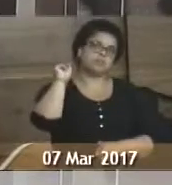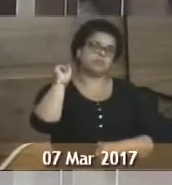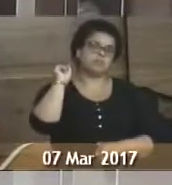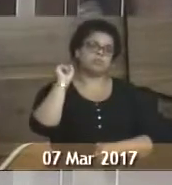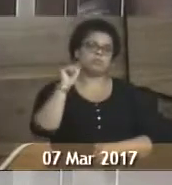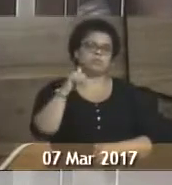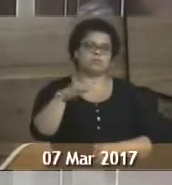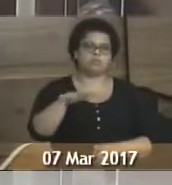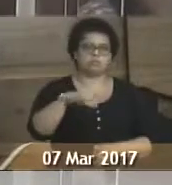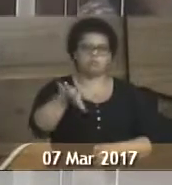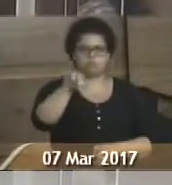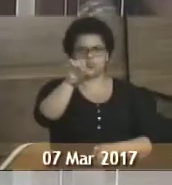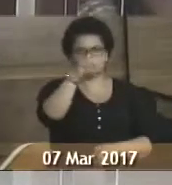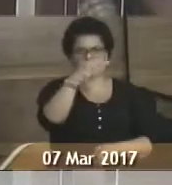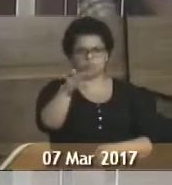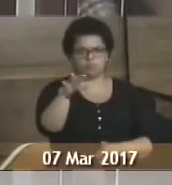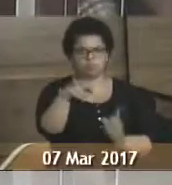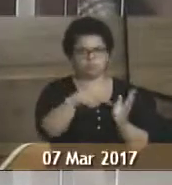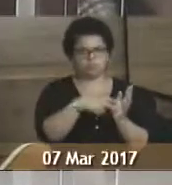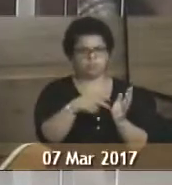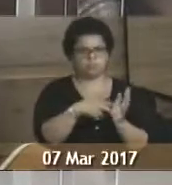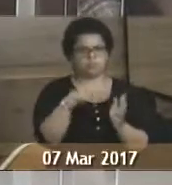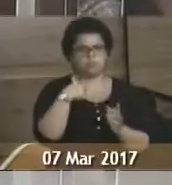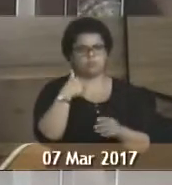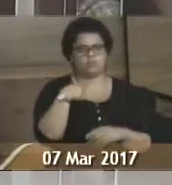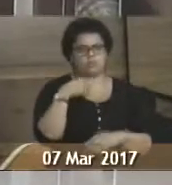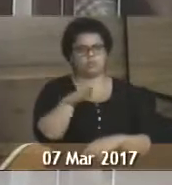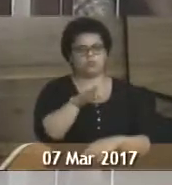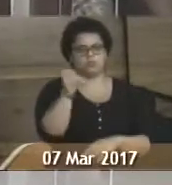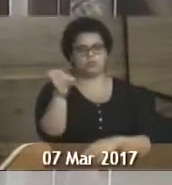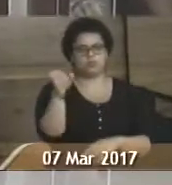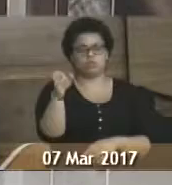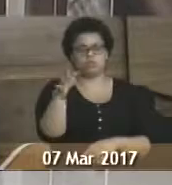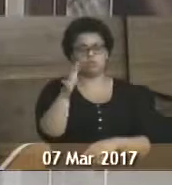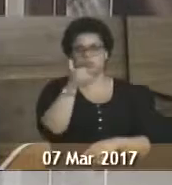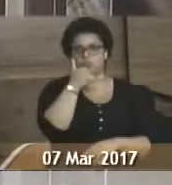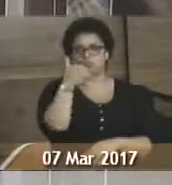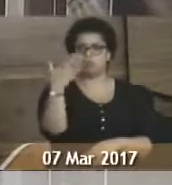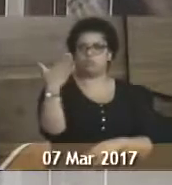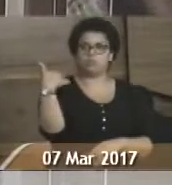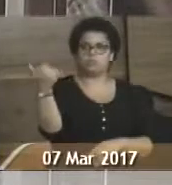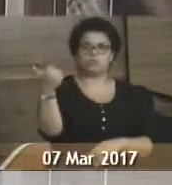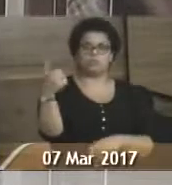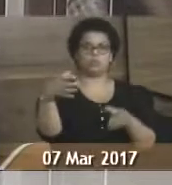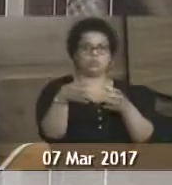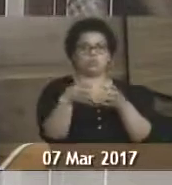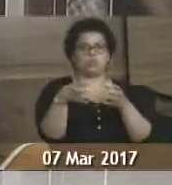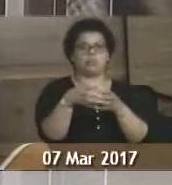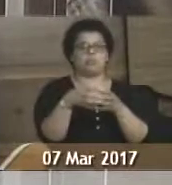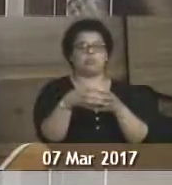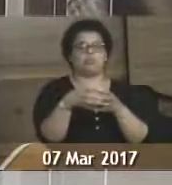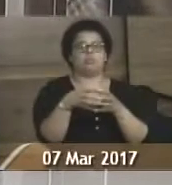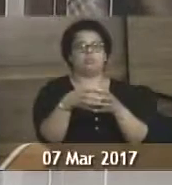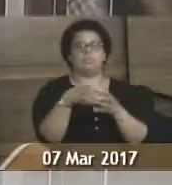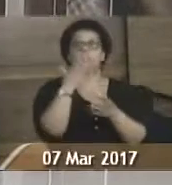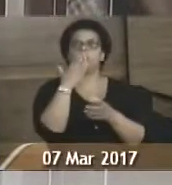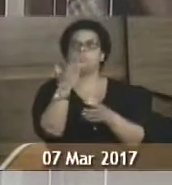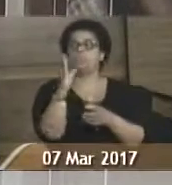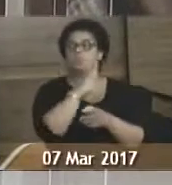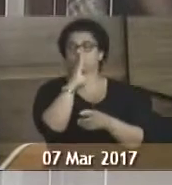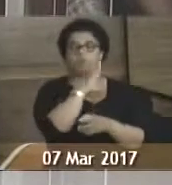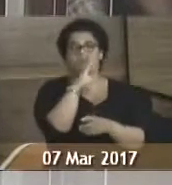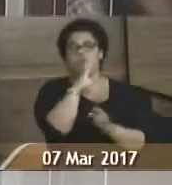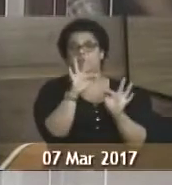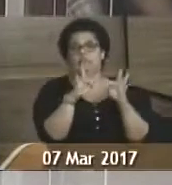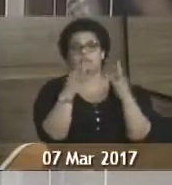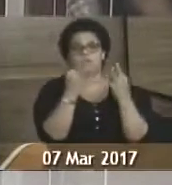por volta de nove e meia da manhã, eu fui chamada num grupo de zap por uma família pedindo socorro,